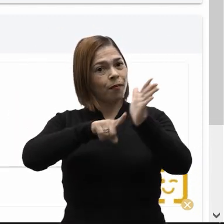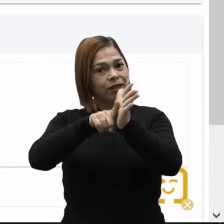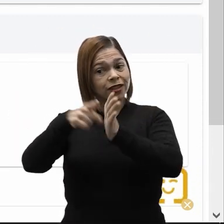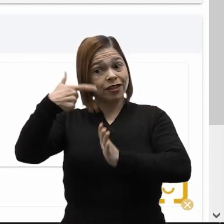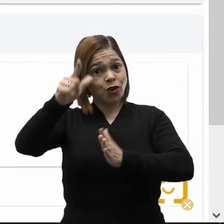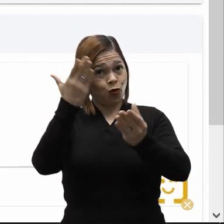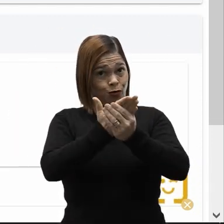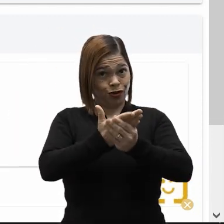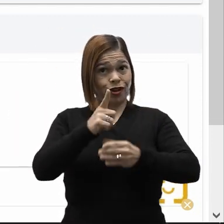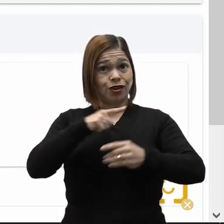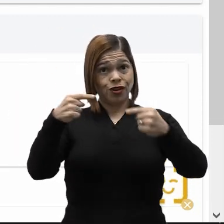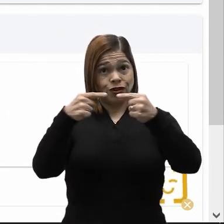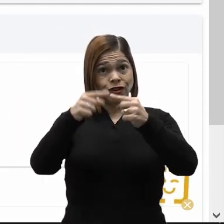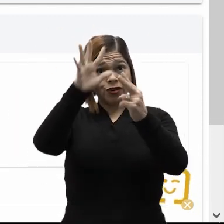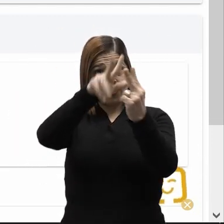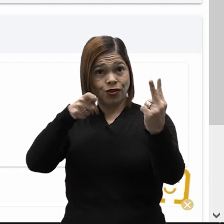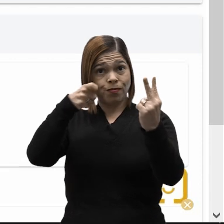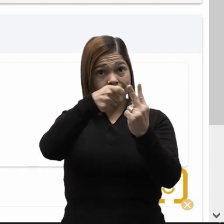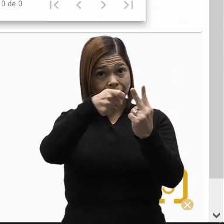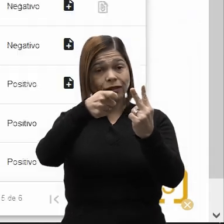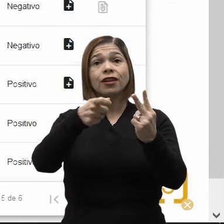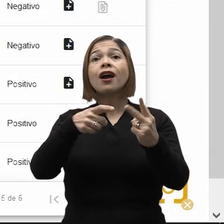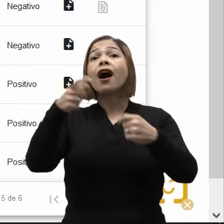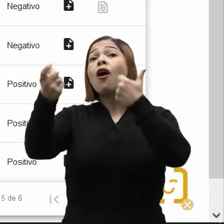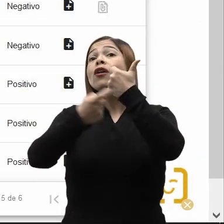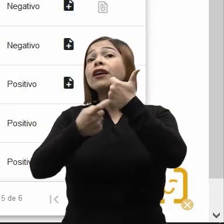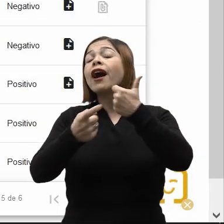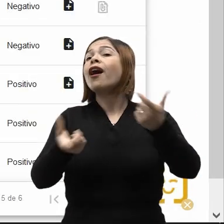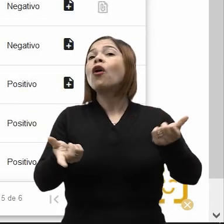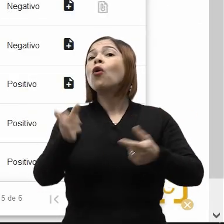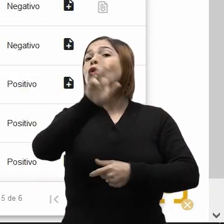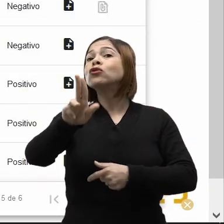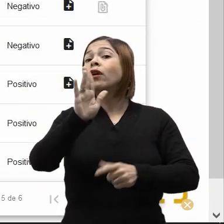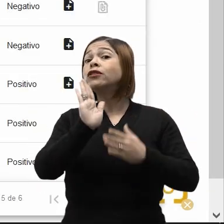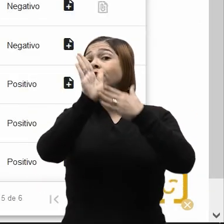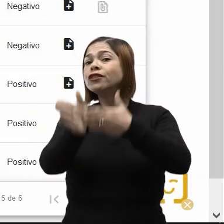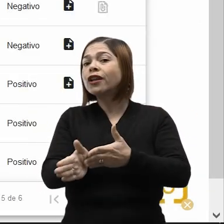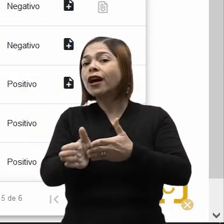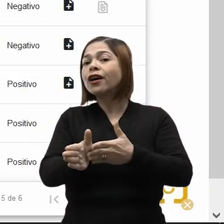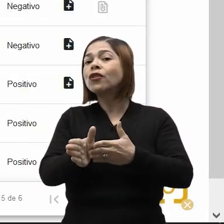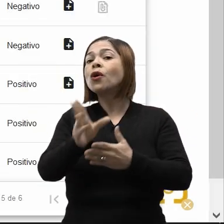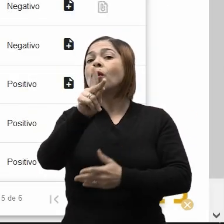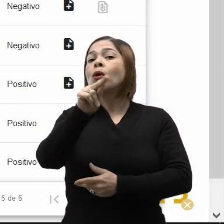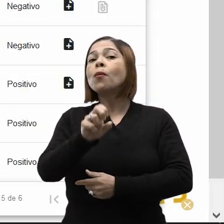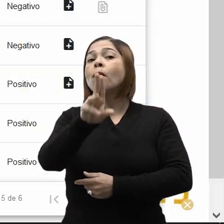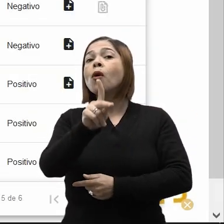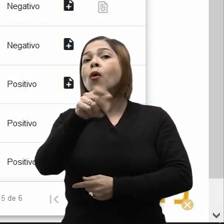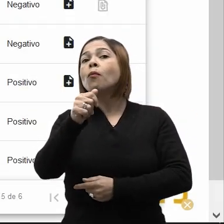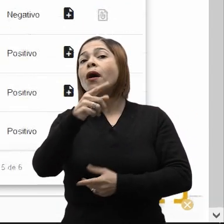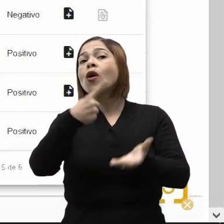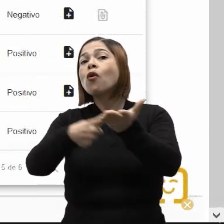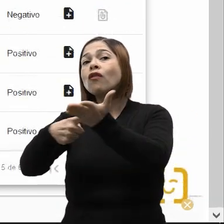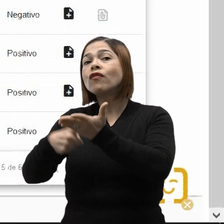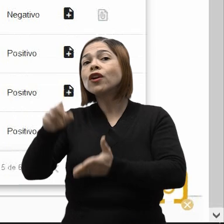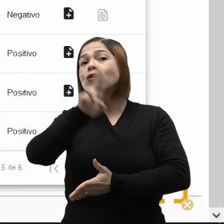feitas em outros processos referentes às partes. Ao clicar no ícone, o usuário será direcionado ao módulo Poupa Convênios,